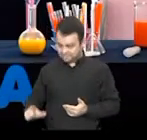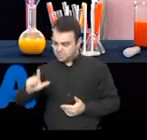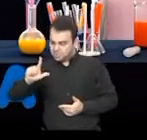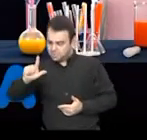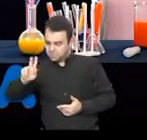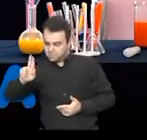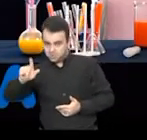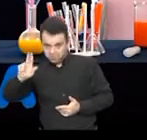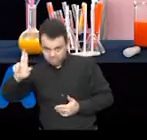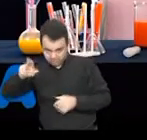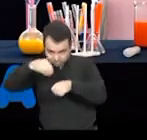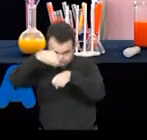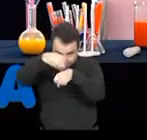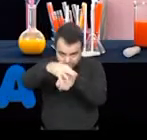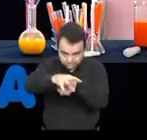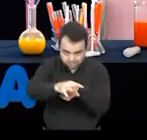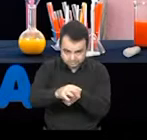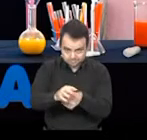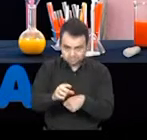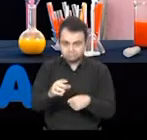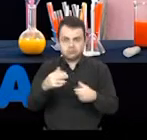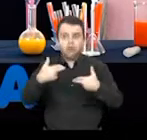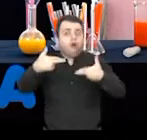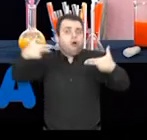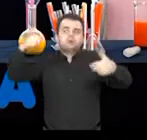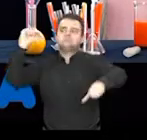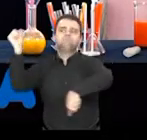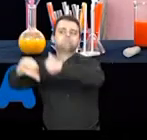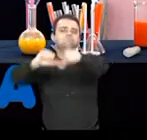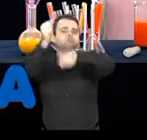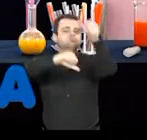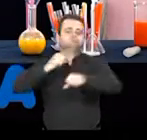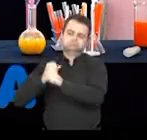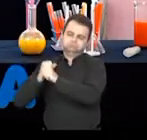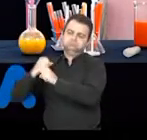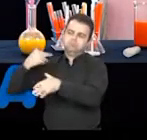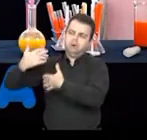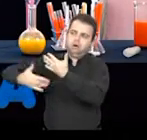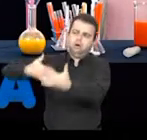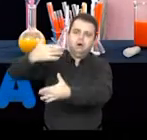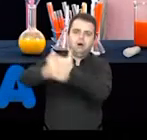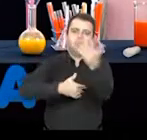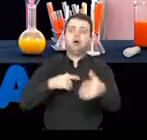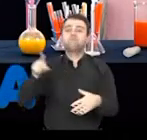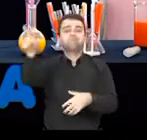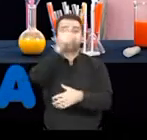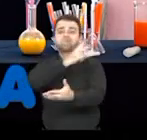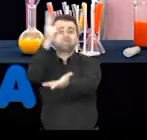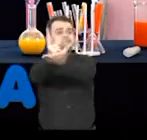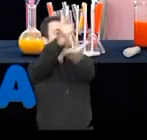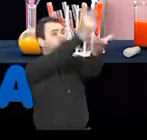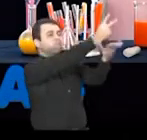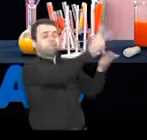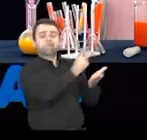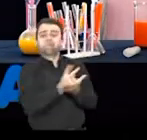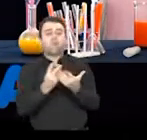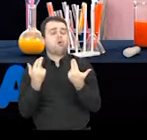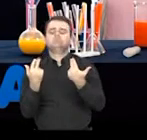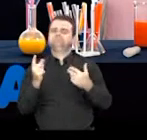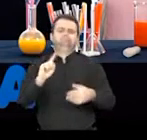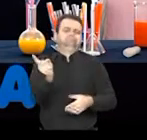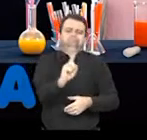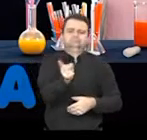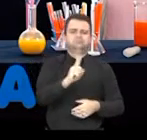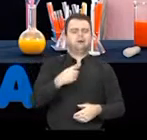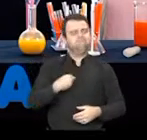Santos quis trazer para a gente, de que as coisas modificam ao longo do tempo, de que nada permanece igual. Nós